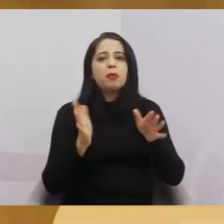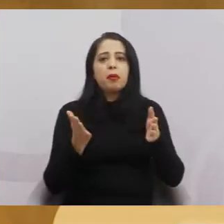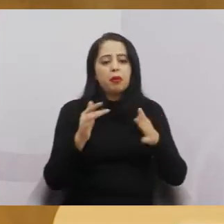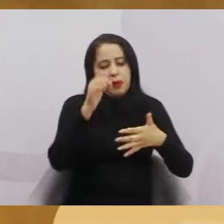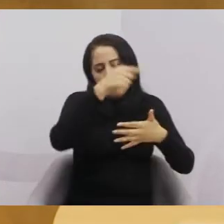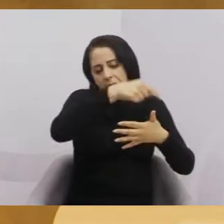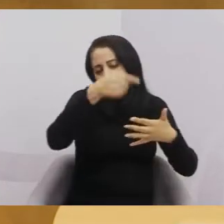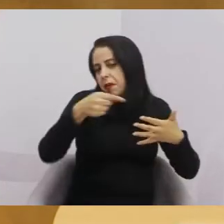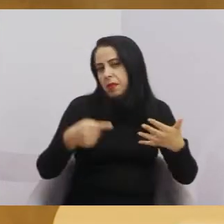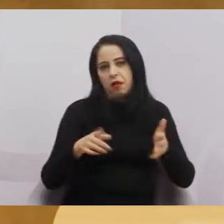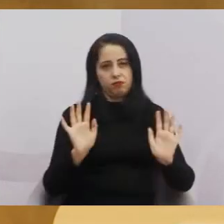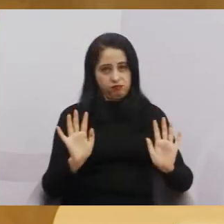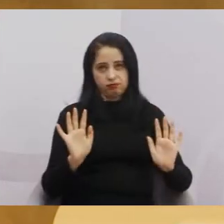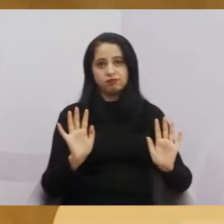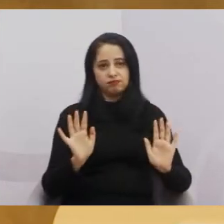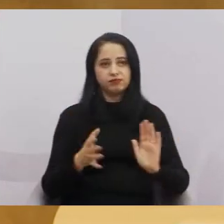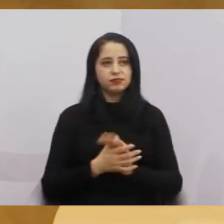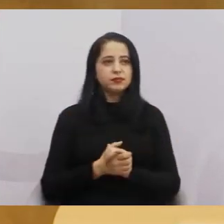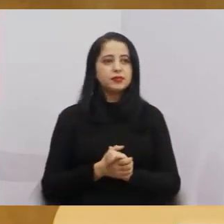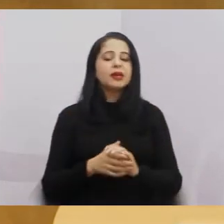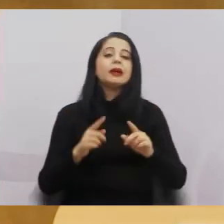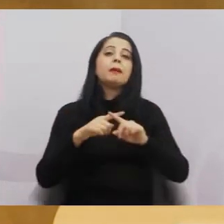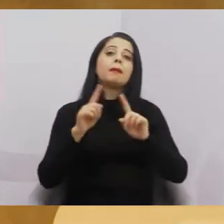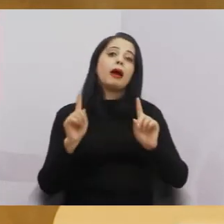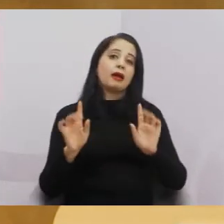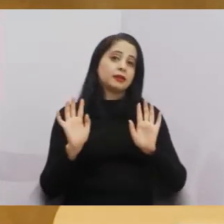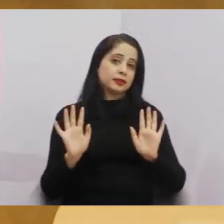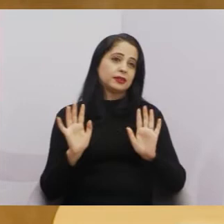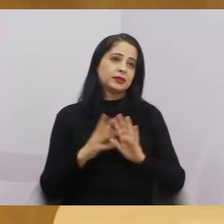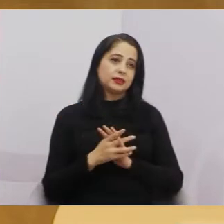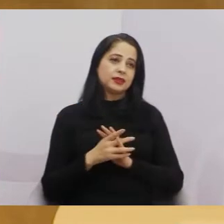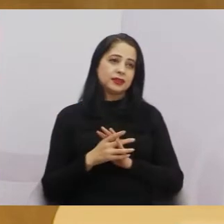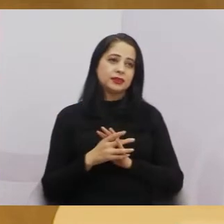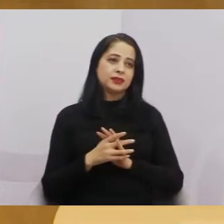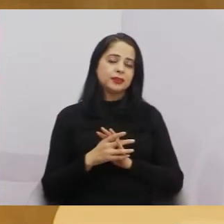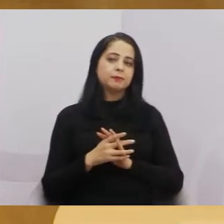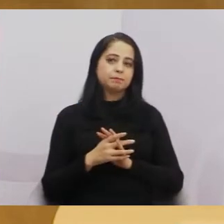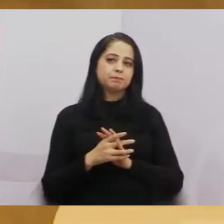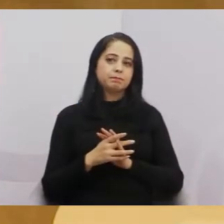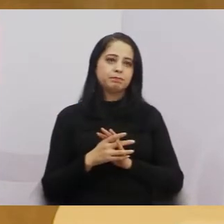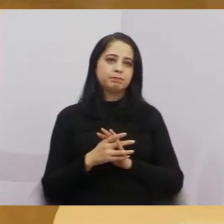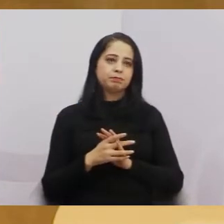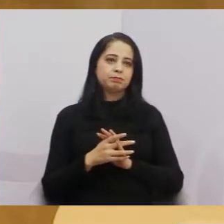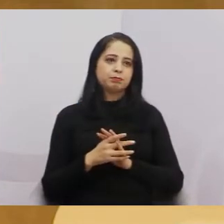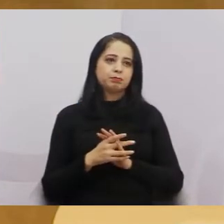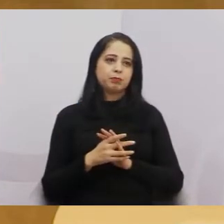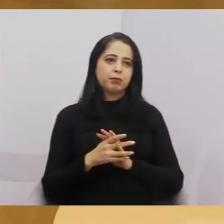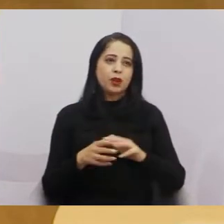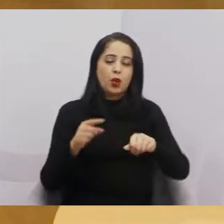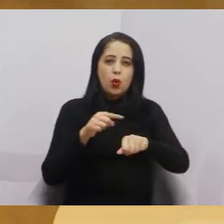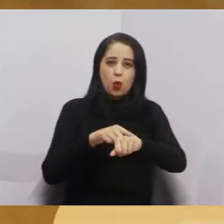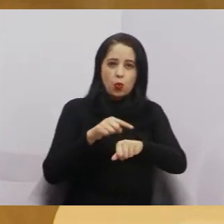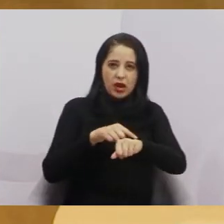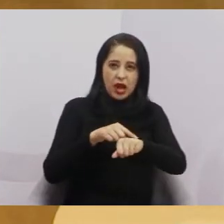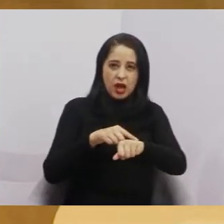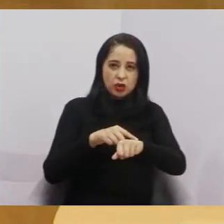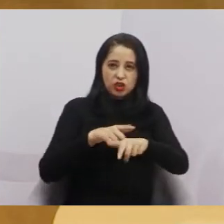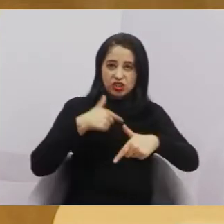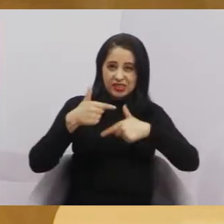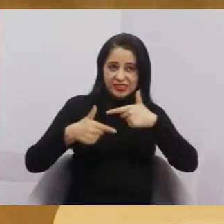nove vereadores. Mas, assim, vendo para o outro lado, horário de serviço,